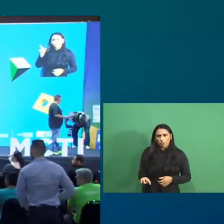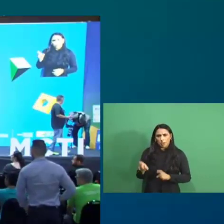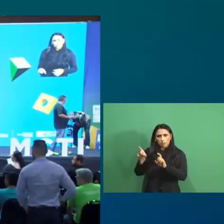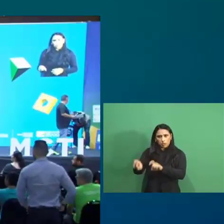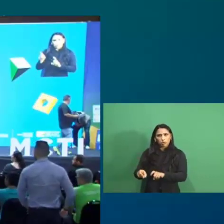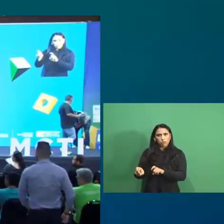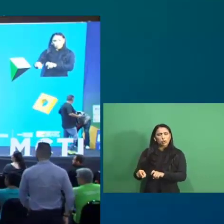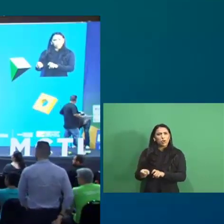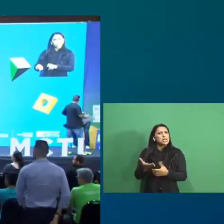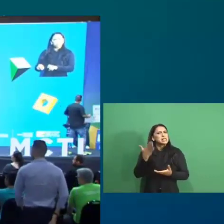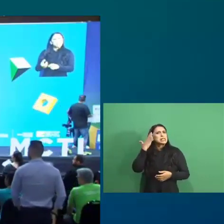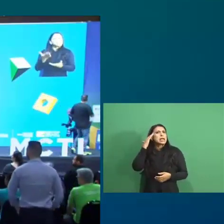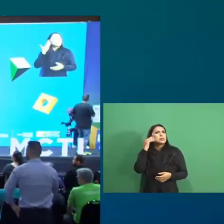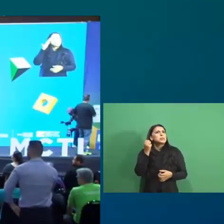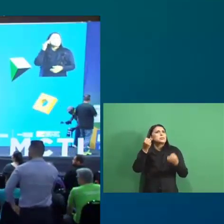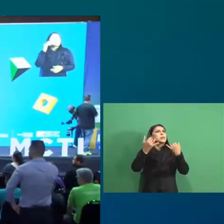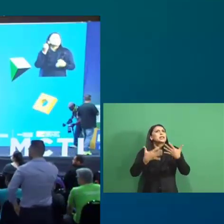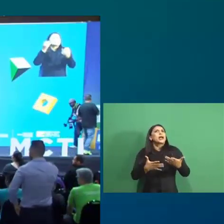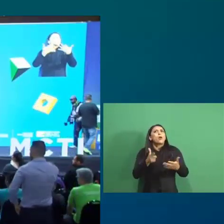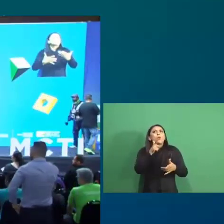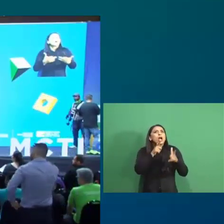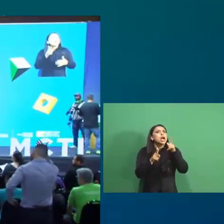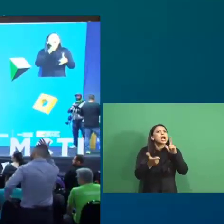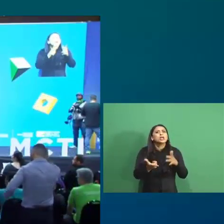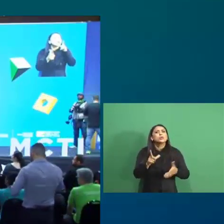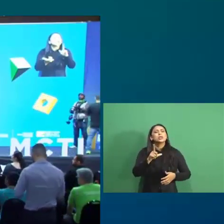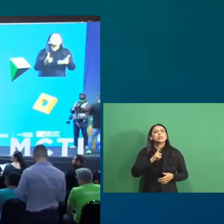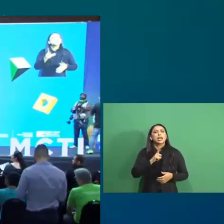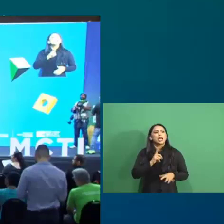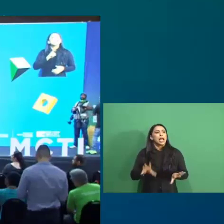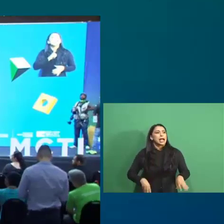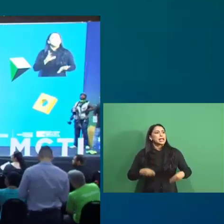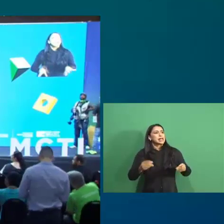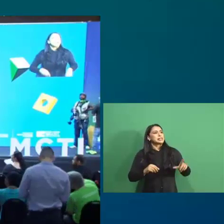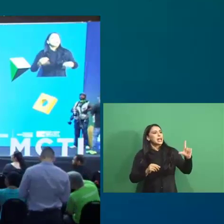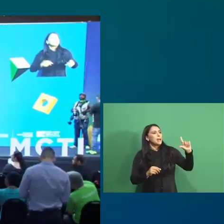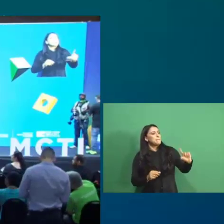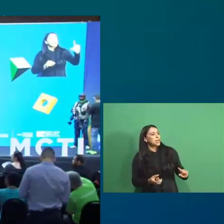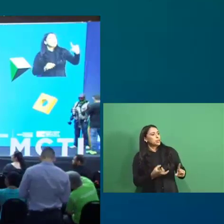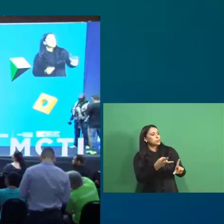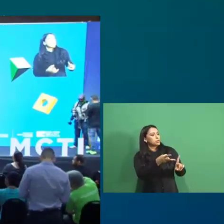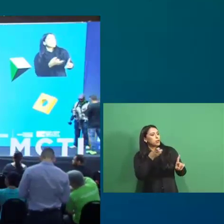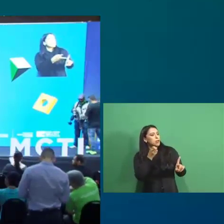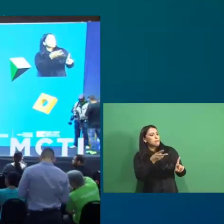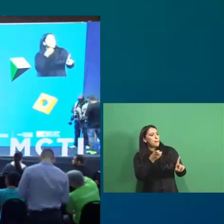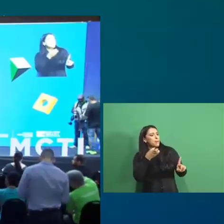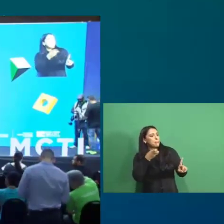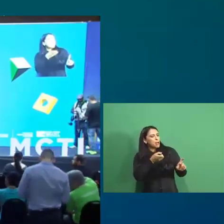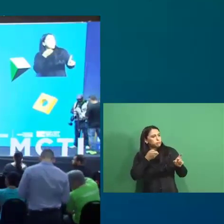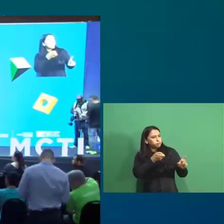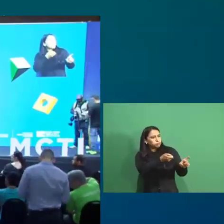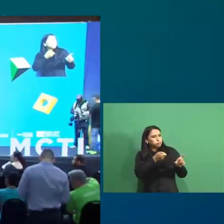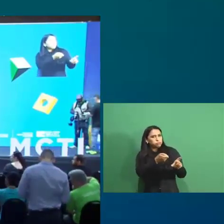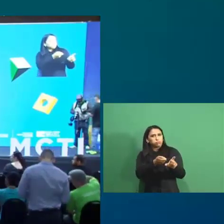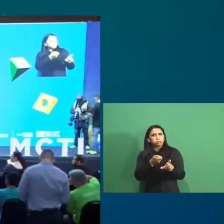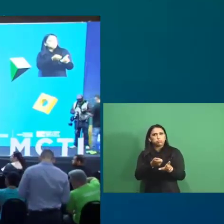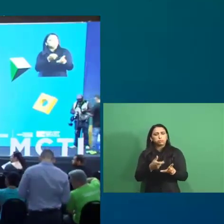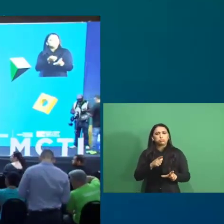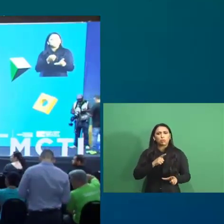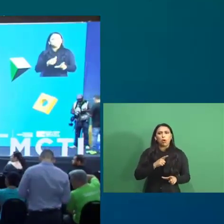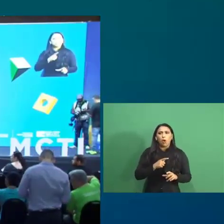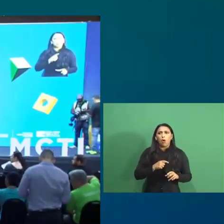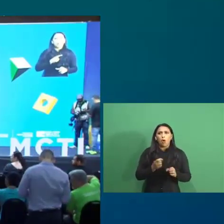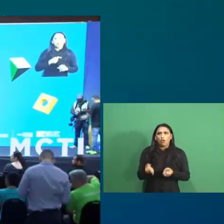ganho que ele tem? Seja de gastar menos inseticida ou de poder destravar a venda para